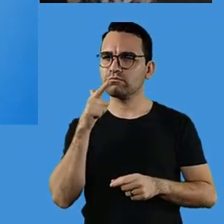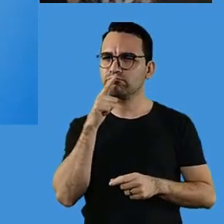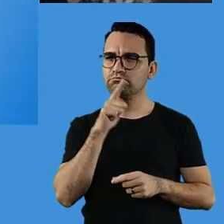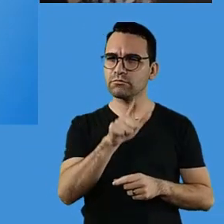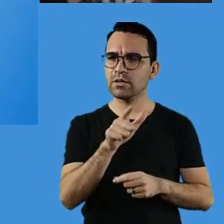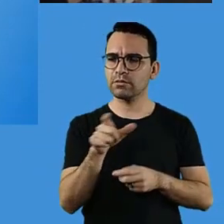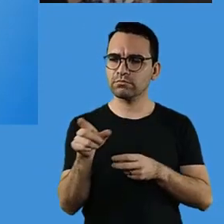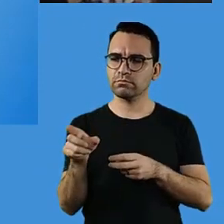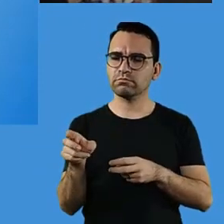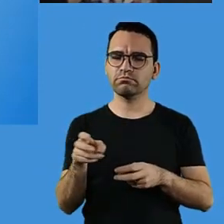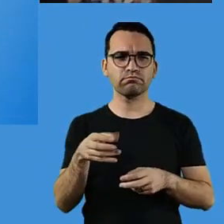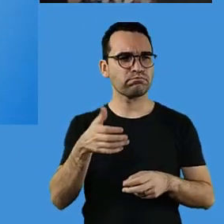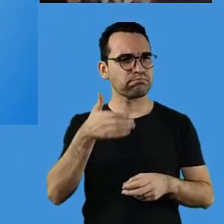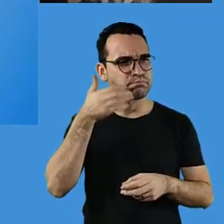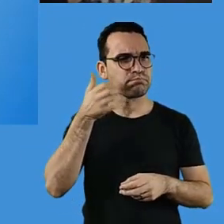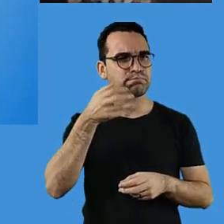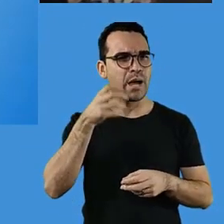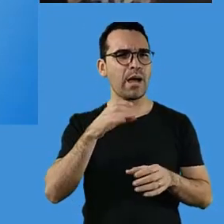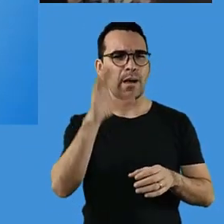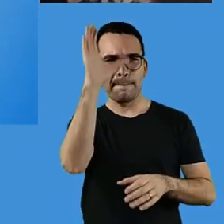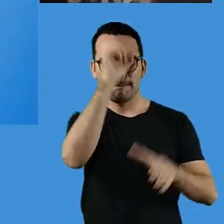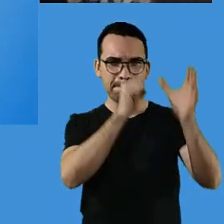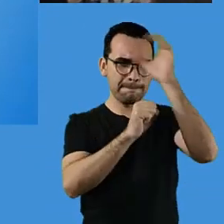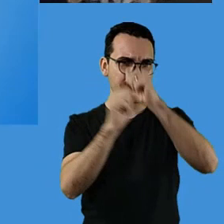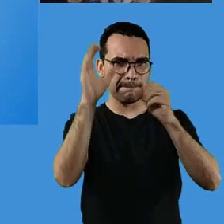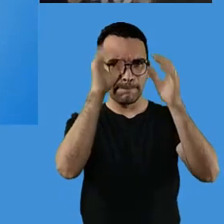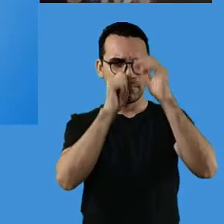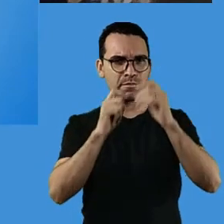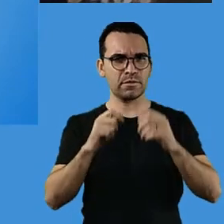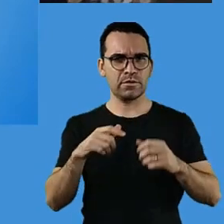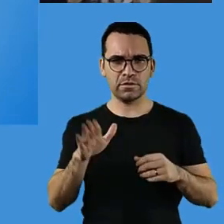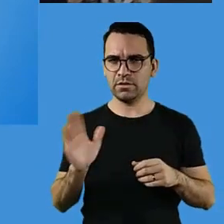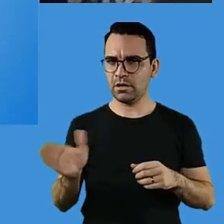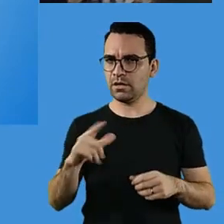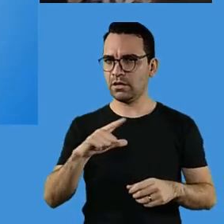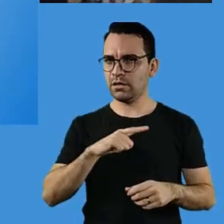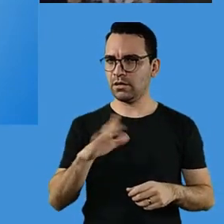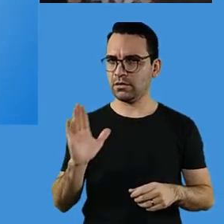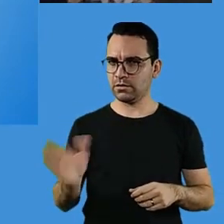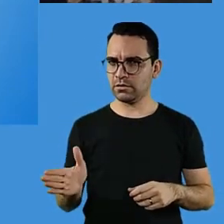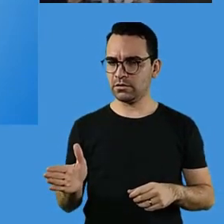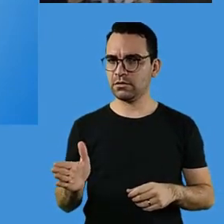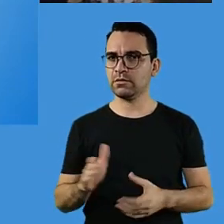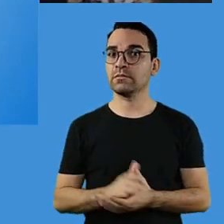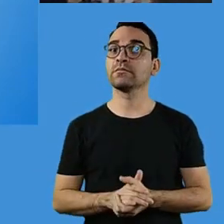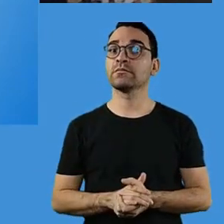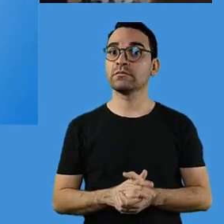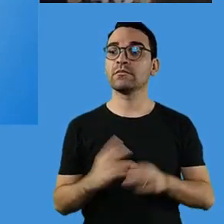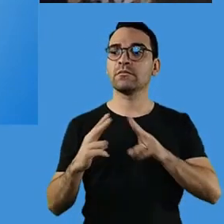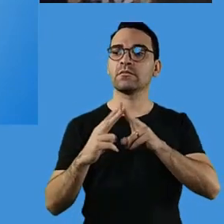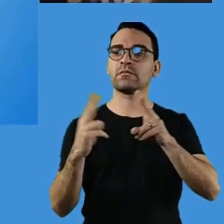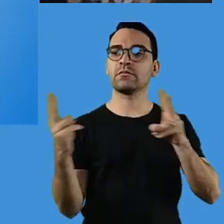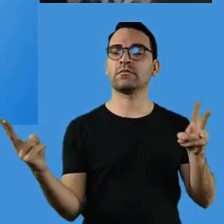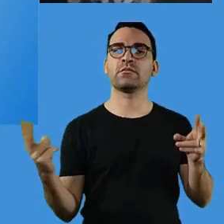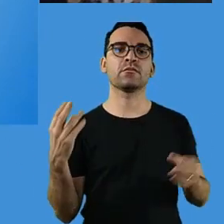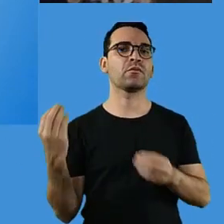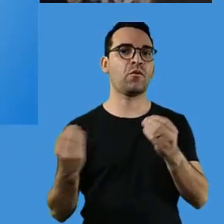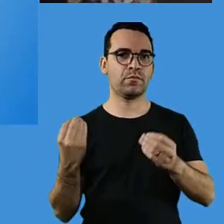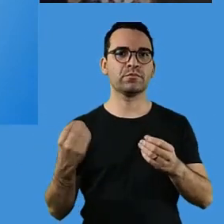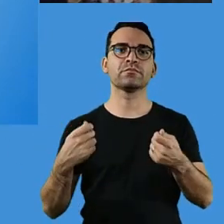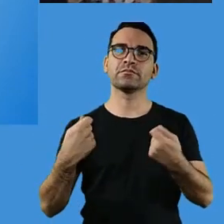foi o seu aproveitamento durante esse ano e meio que ele esteve no ensino remoto.